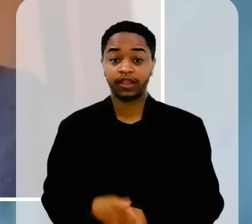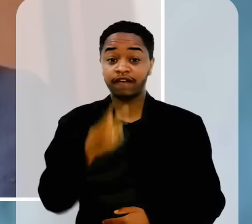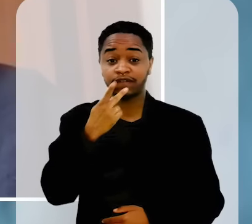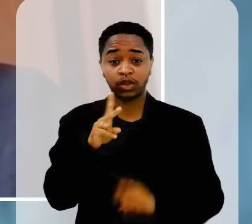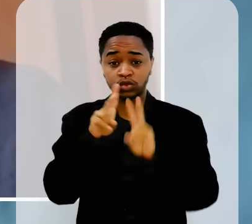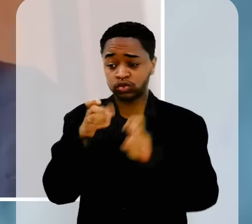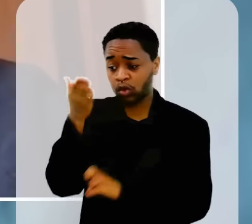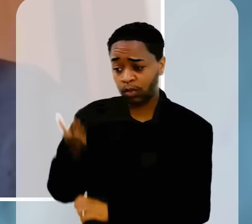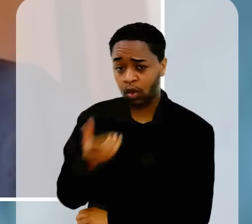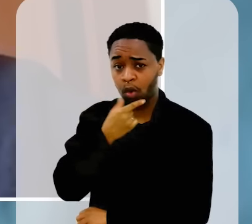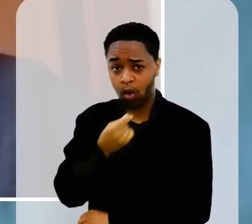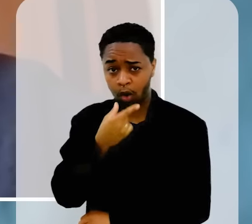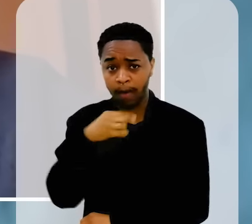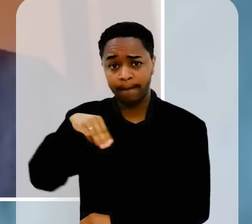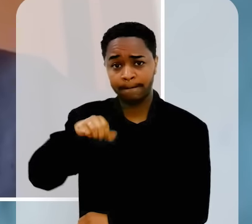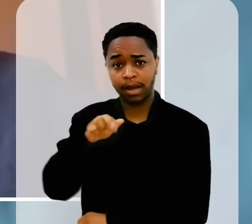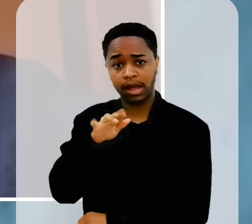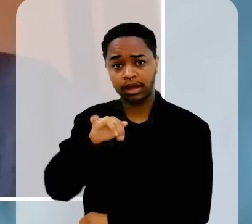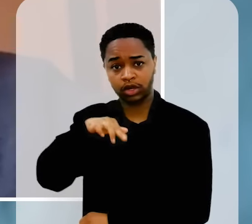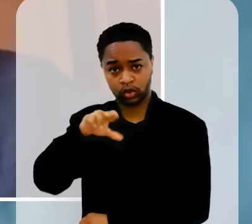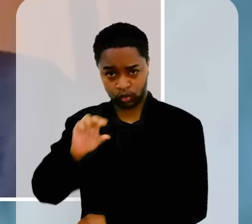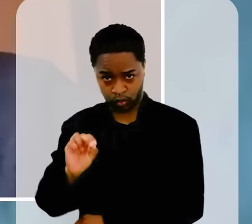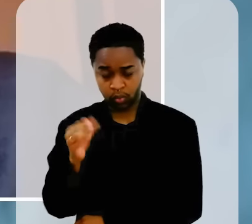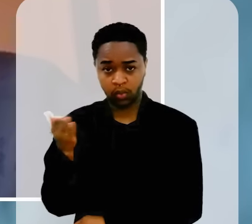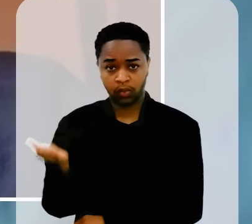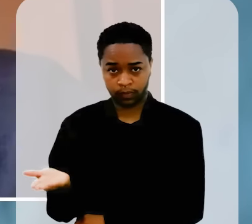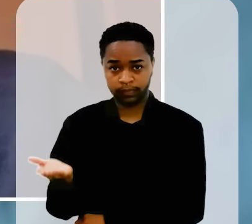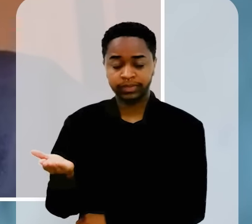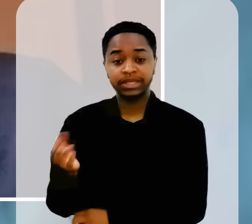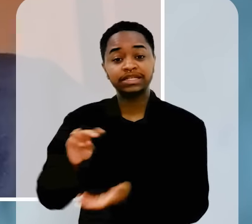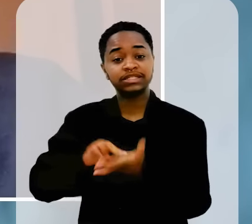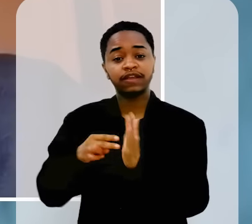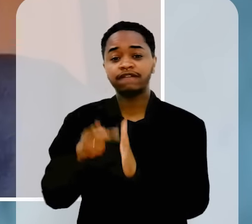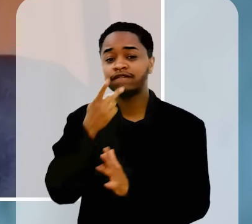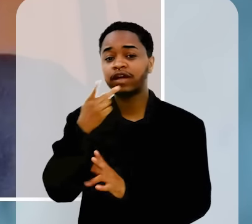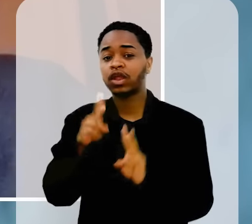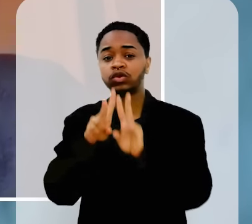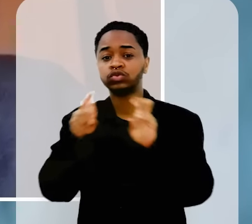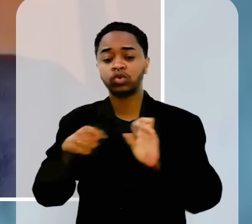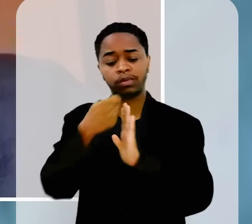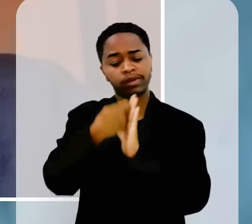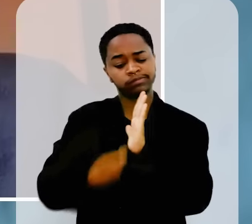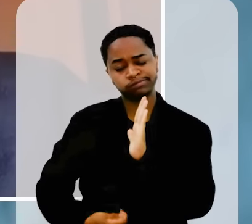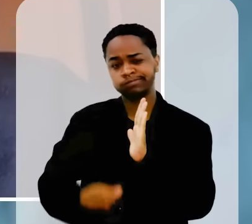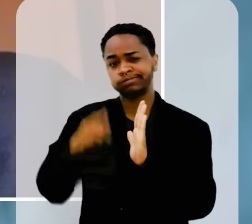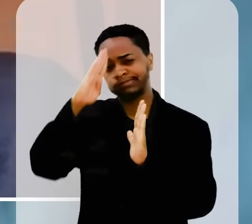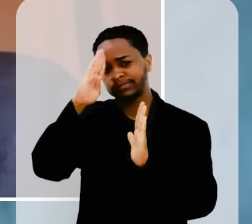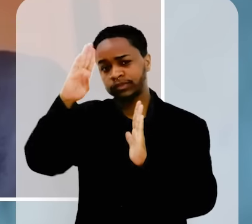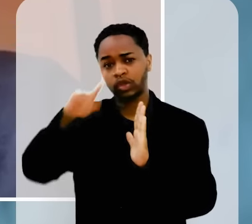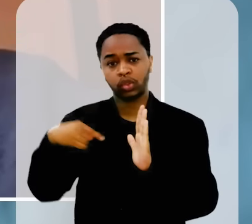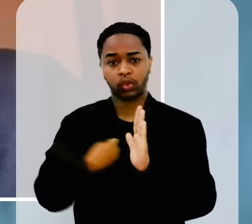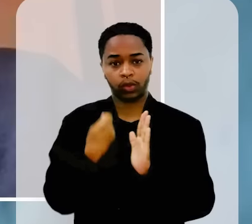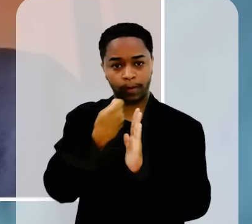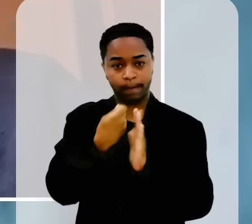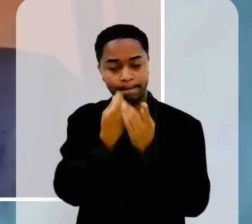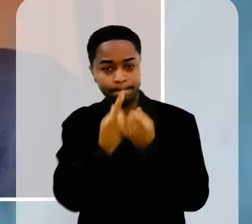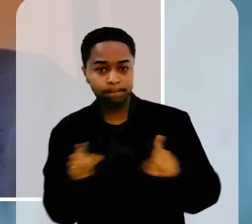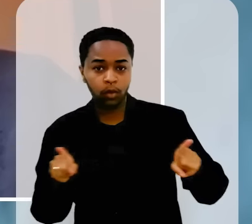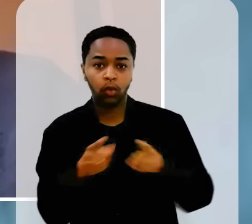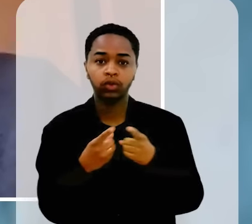Falar de Marino do Espírito Santo Pinto, é falar de um dos grandes autores da nossa música.